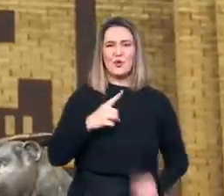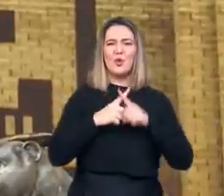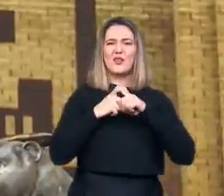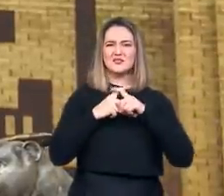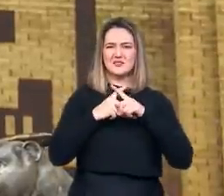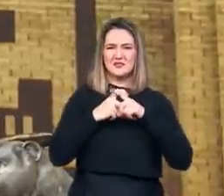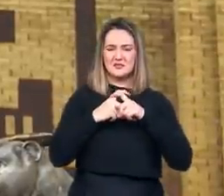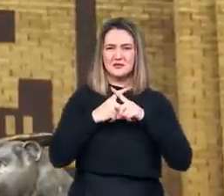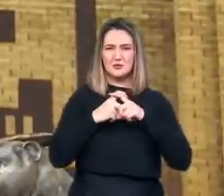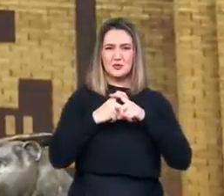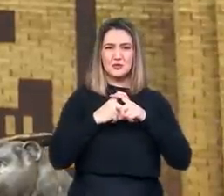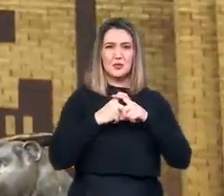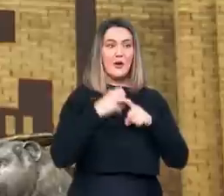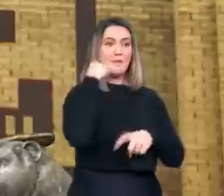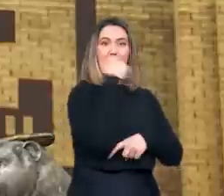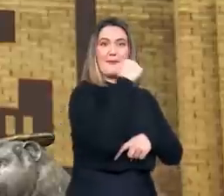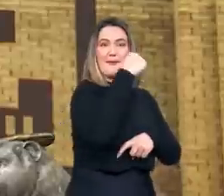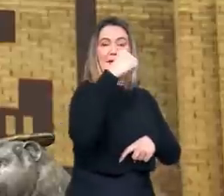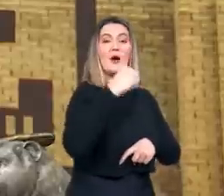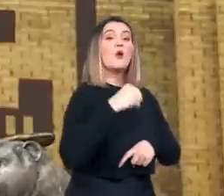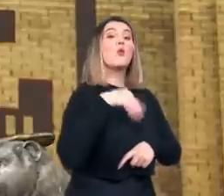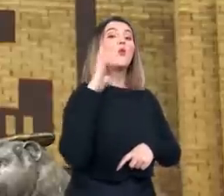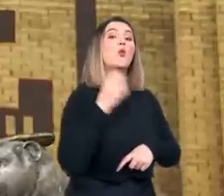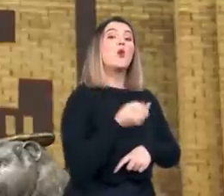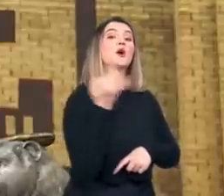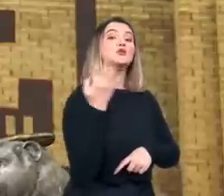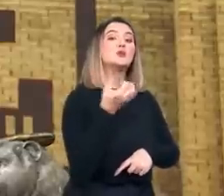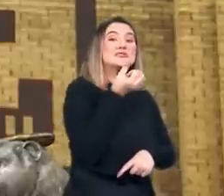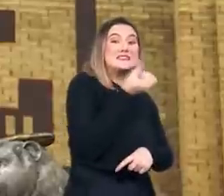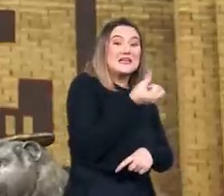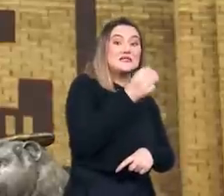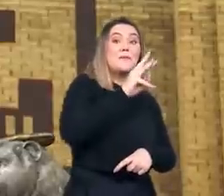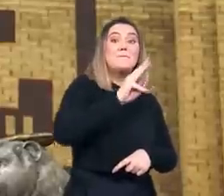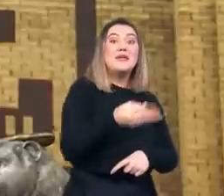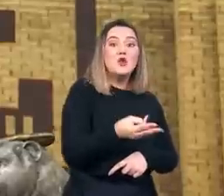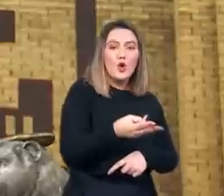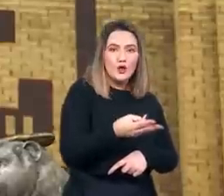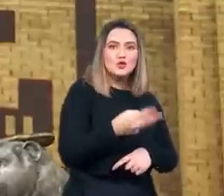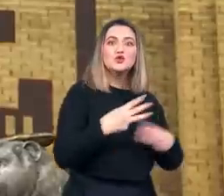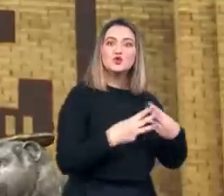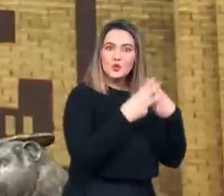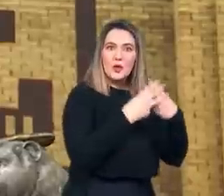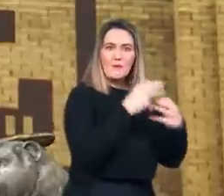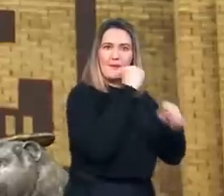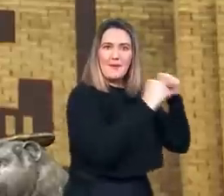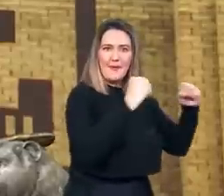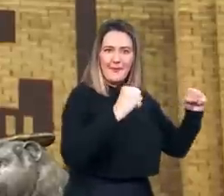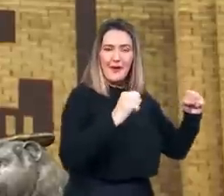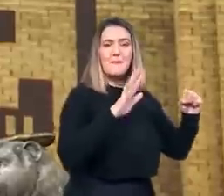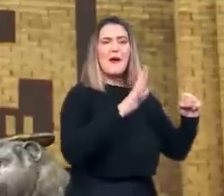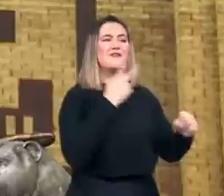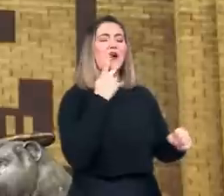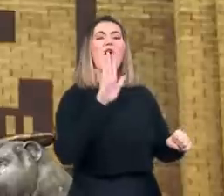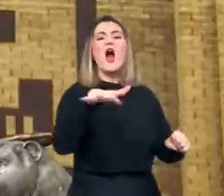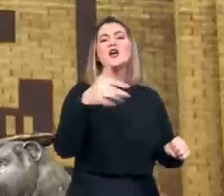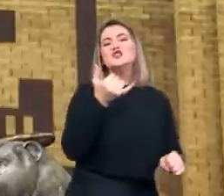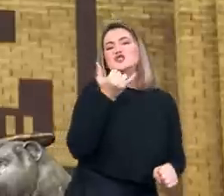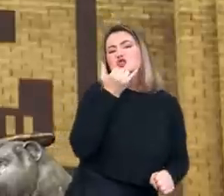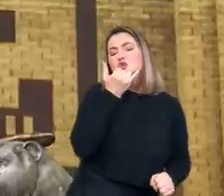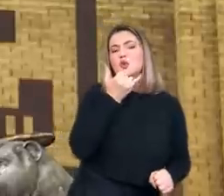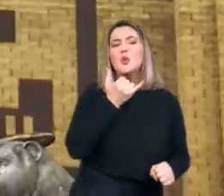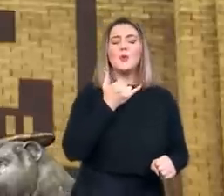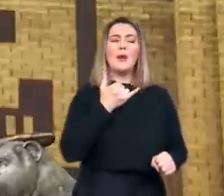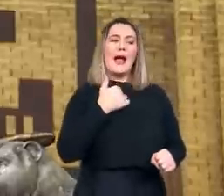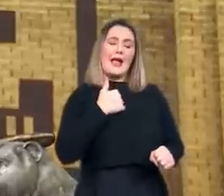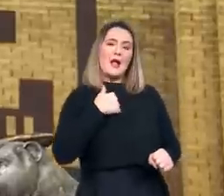corrigissem o número de judeus mortos, fazendo-os despencar de 6 milhões para menos de mil judeus. Assassinato é assassinato,